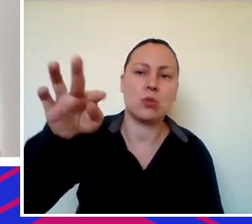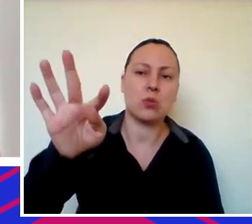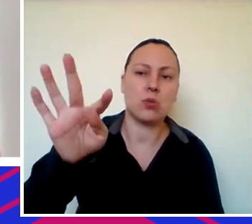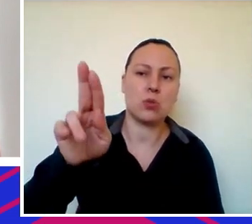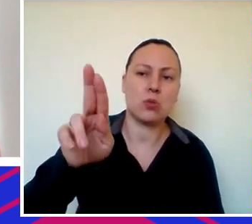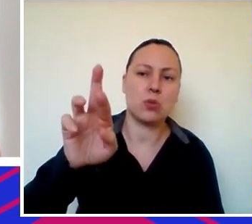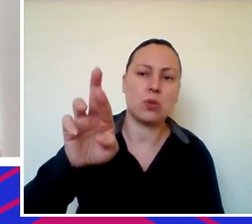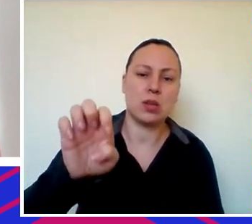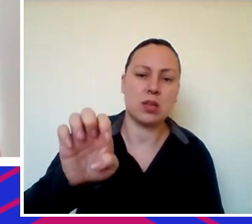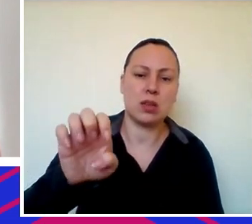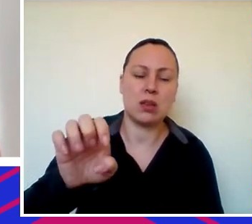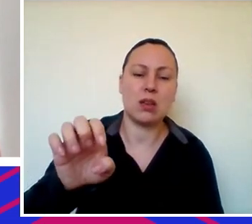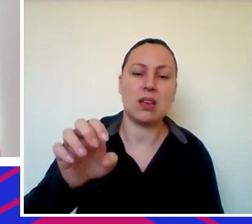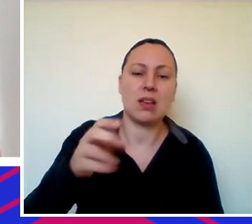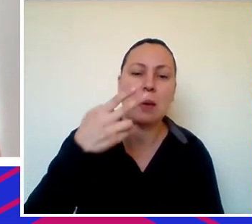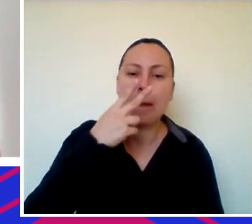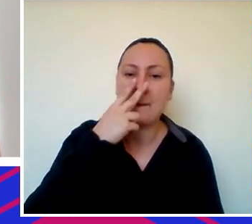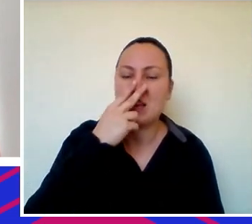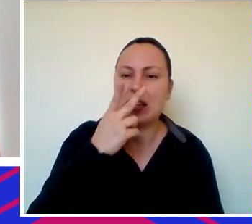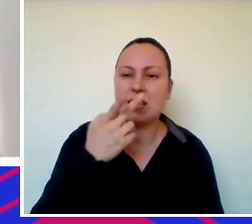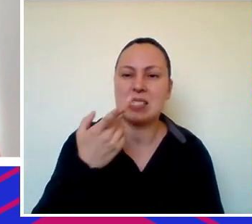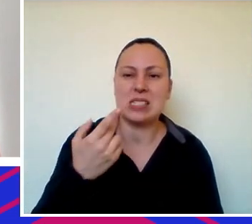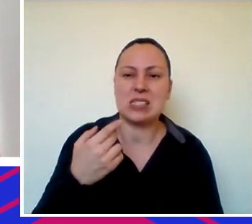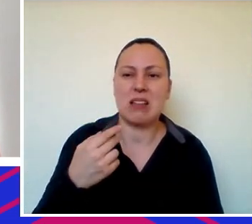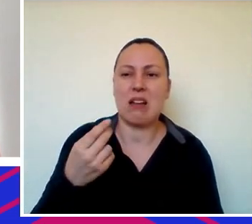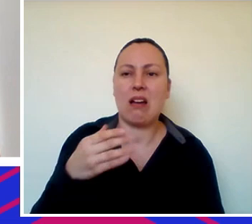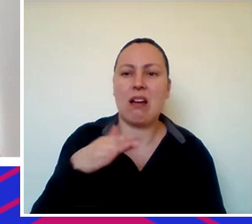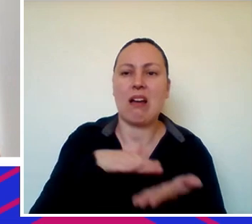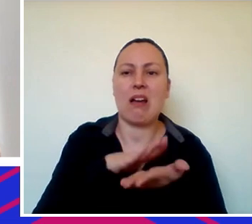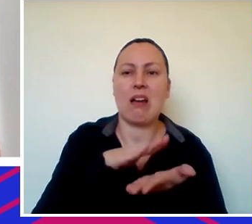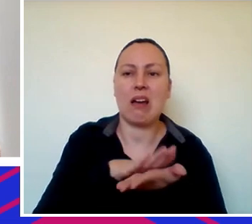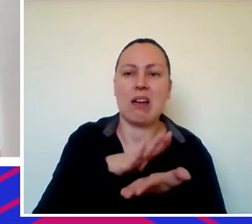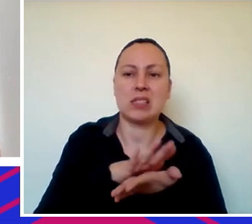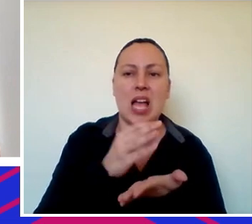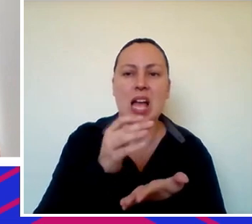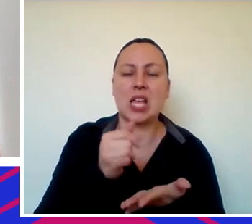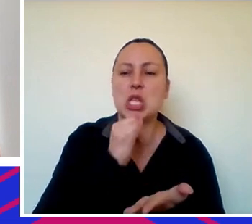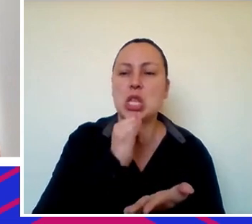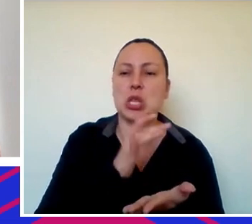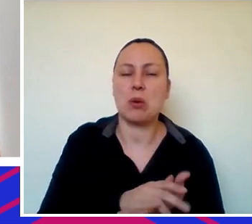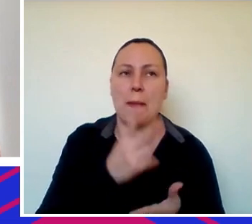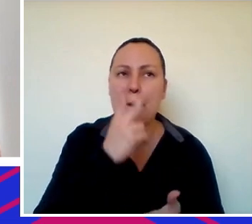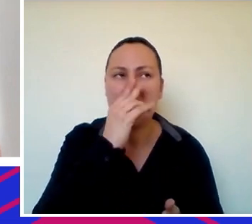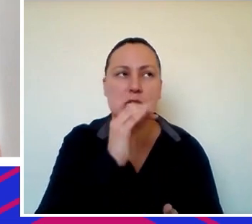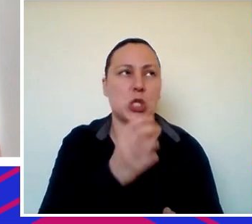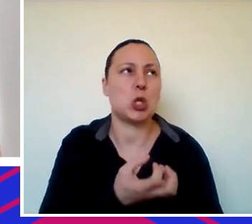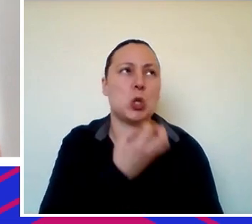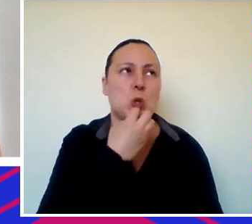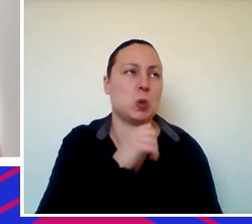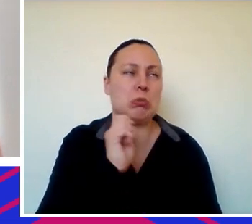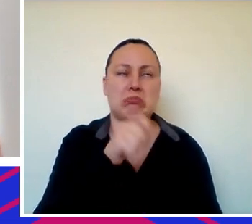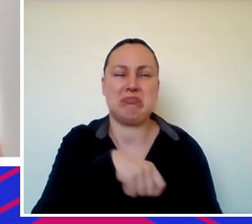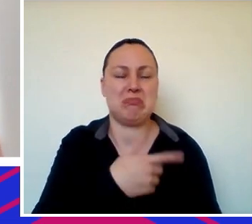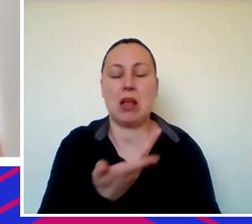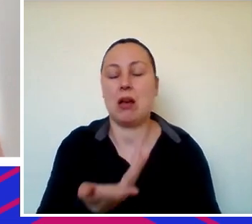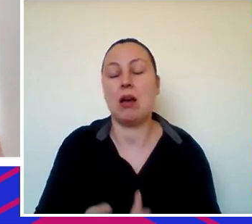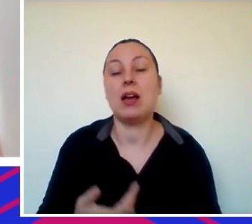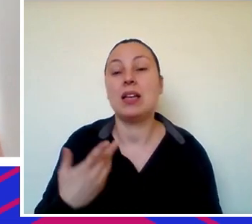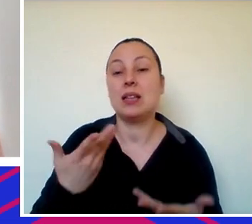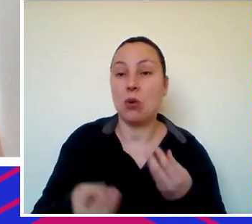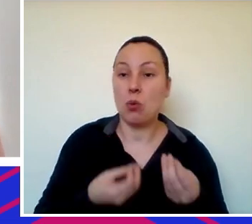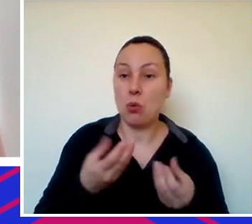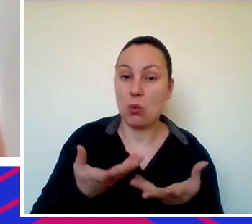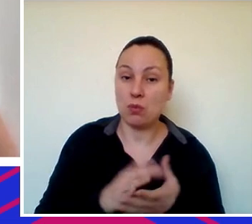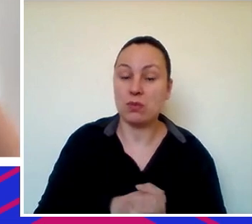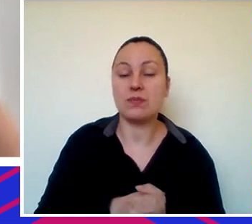você essa coisa de queimar a caixa e como se os negócios não fossem lucrativos etc então eu queria abordar um pouquinho isso Anderson porque